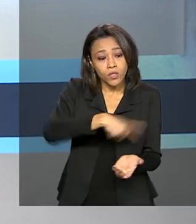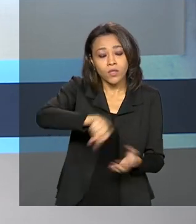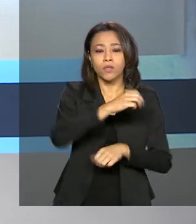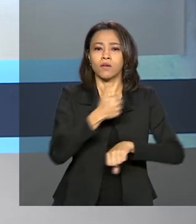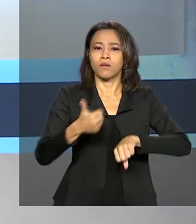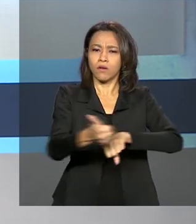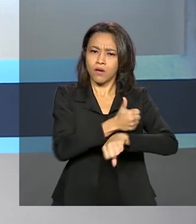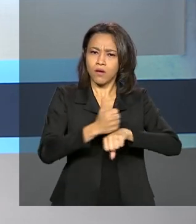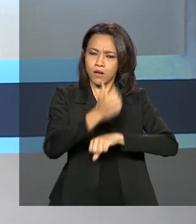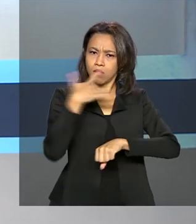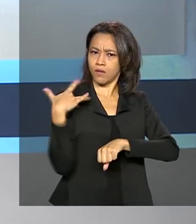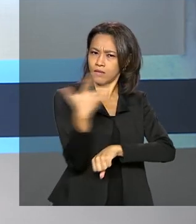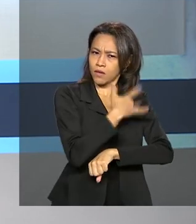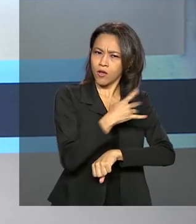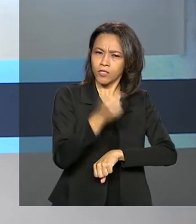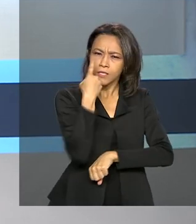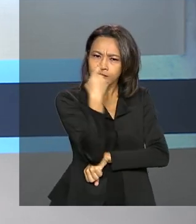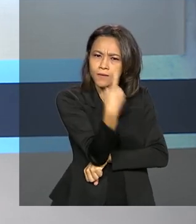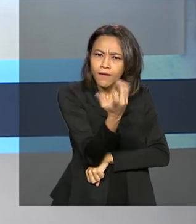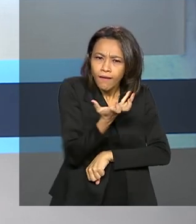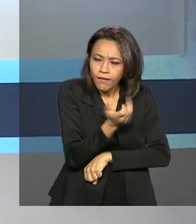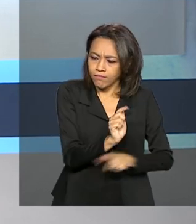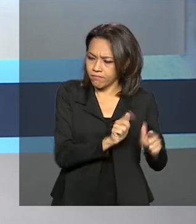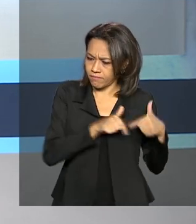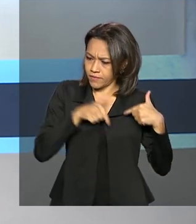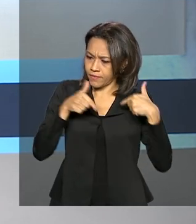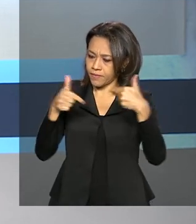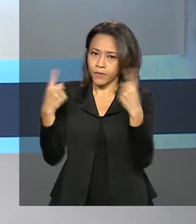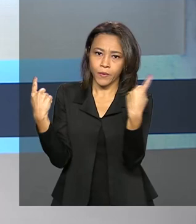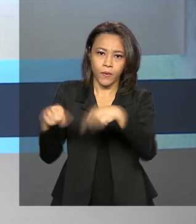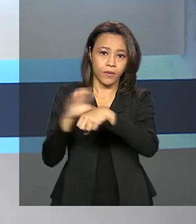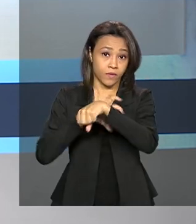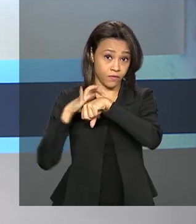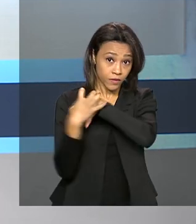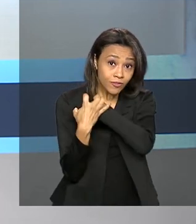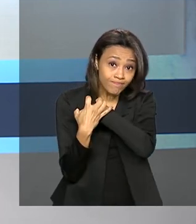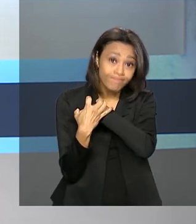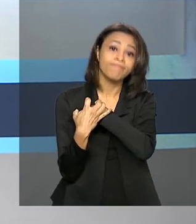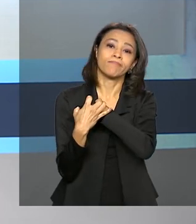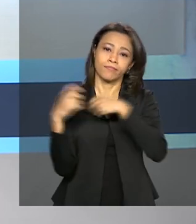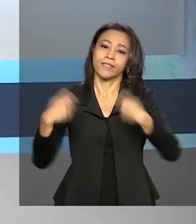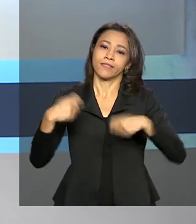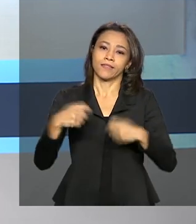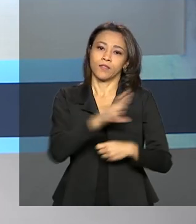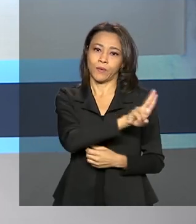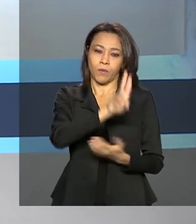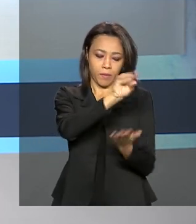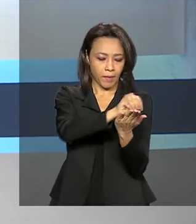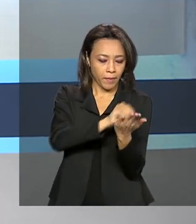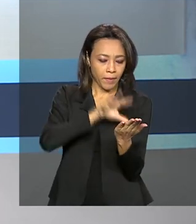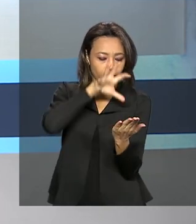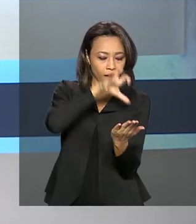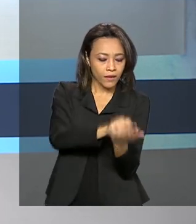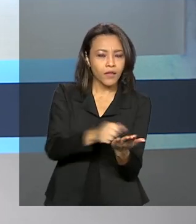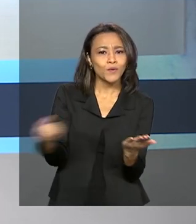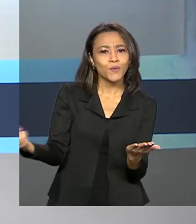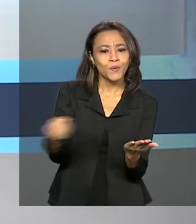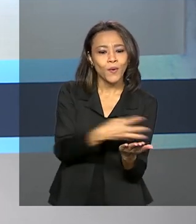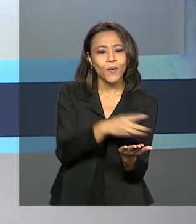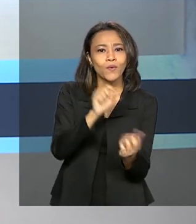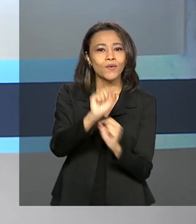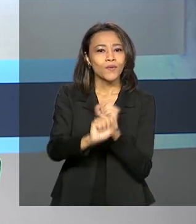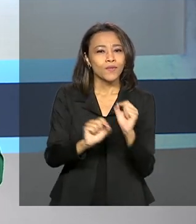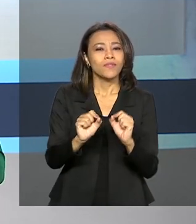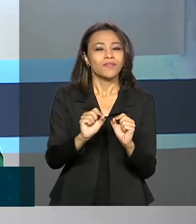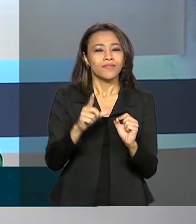interessados em atuar na linha de frente de combate à Covid-19 devem fazer o cadastro por meio de um novo link na